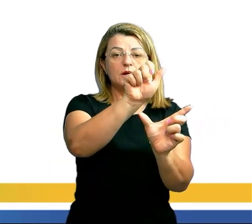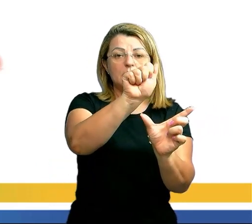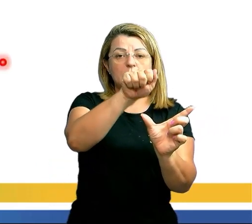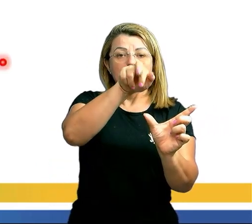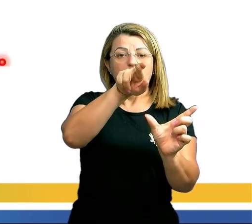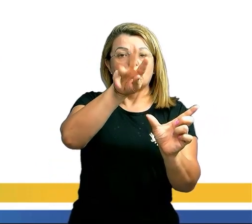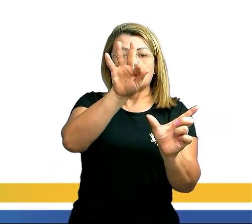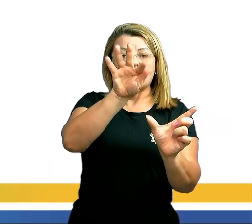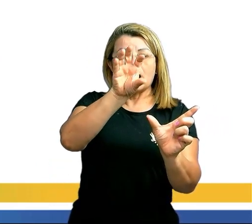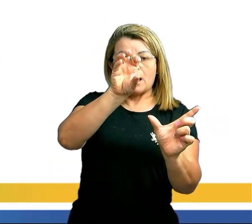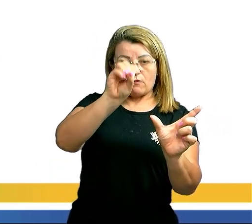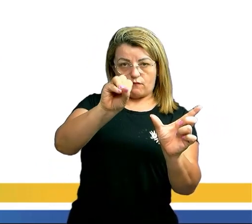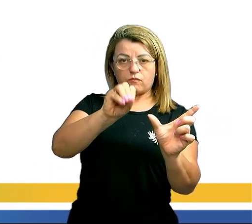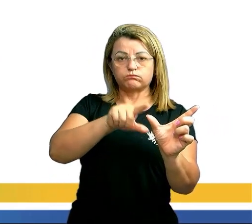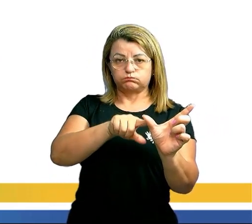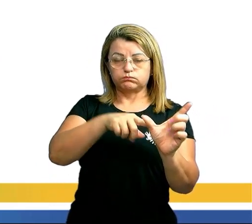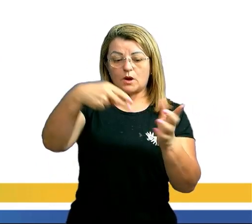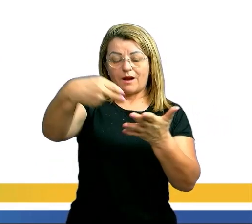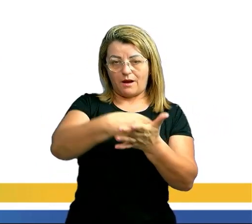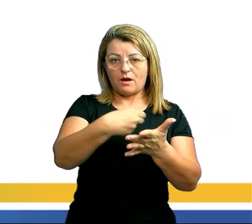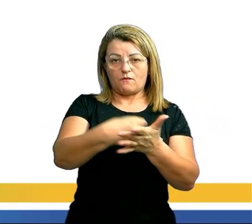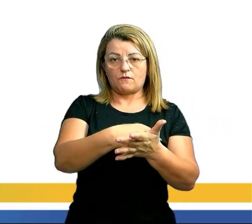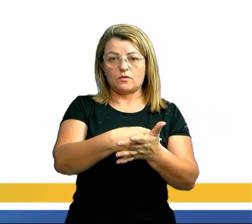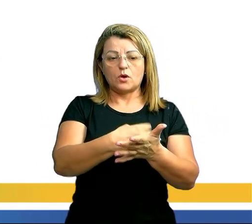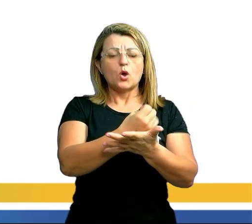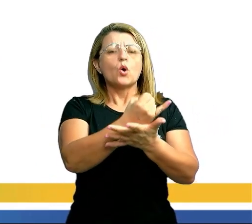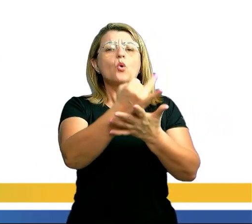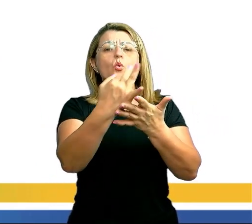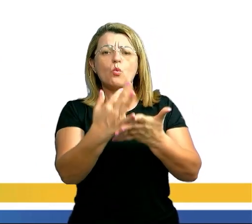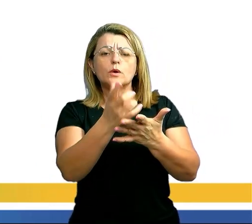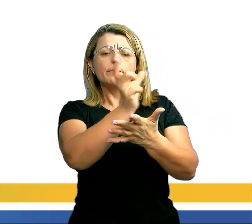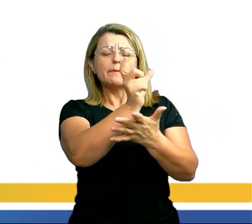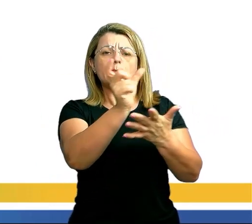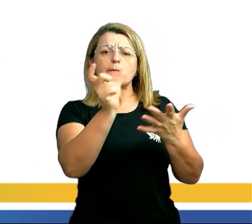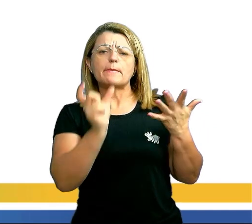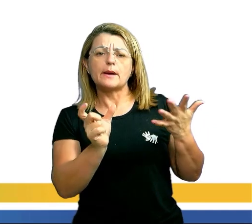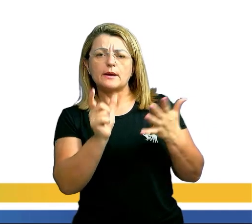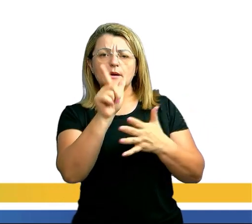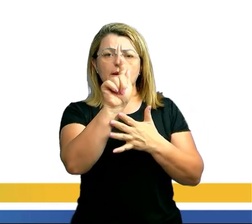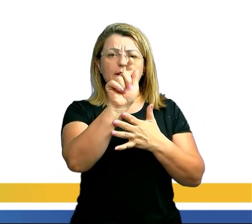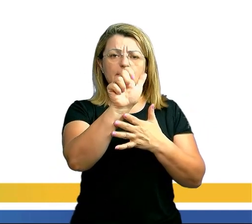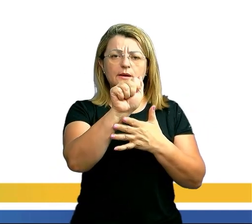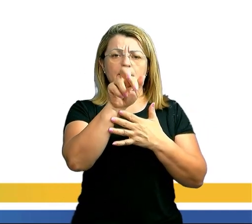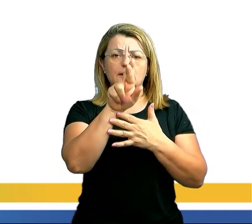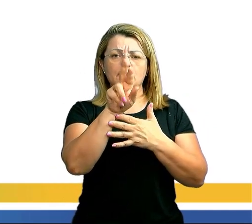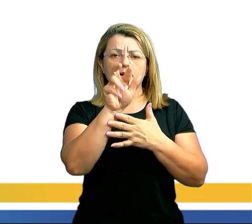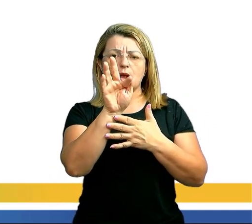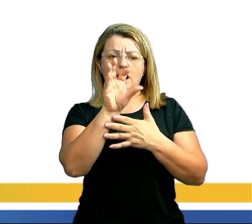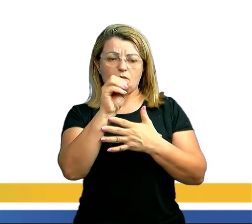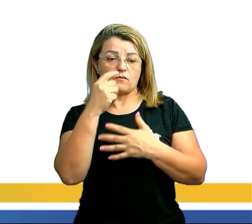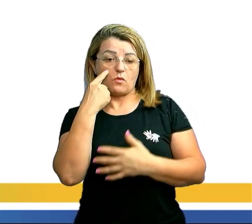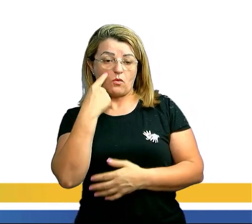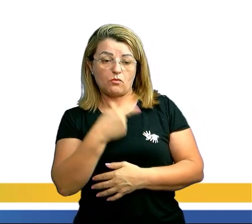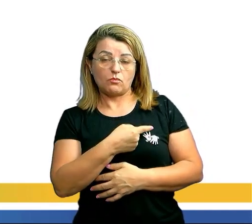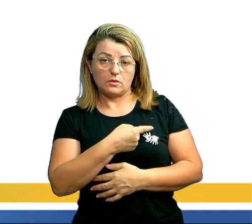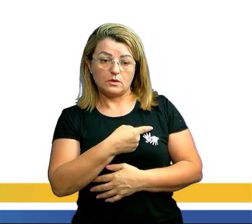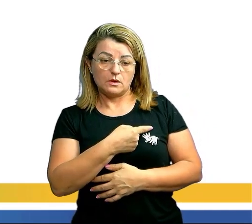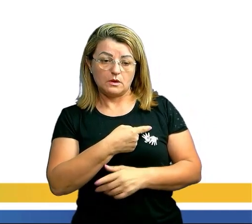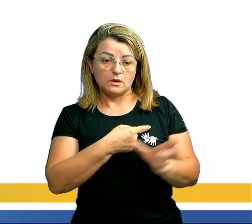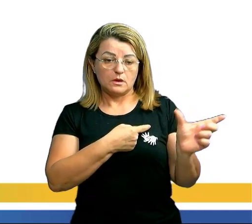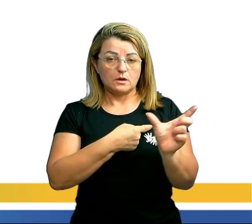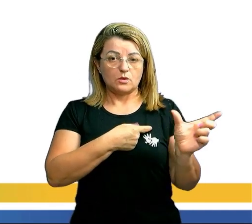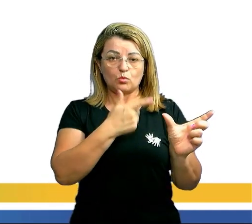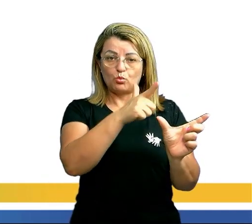responda as seguintes questões. Quantos são os anagramas da palavra garfo? Primeiro, verifique que nessa palavra aqui, não tem